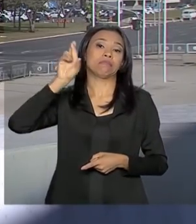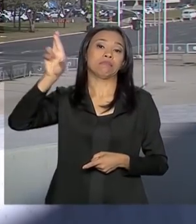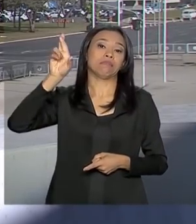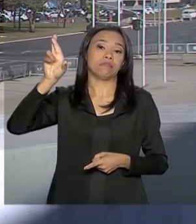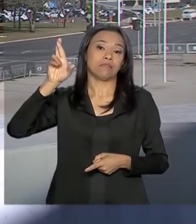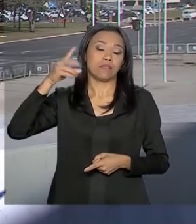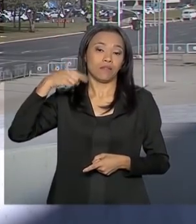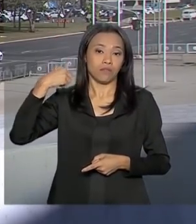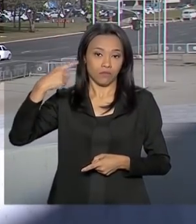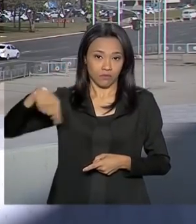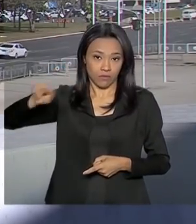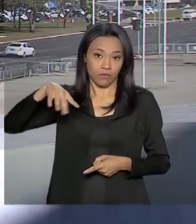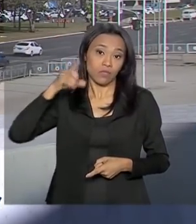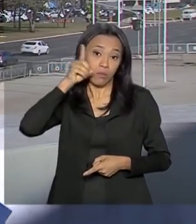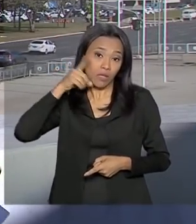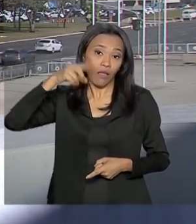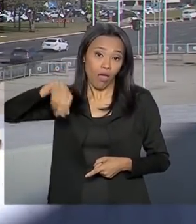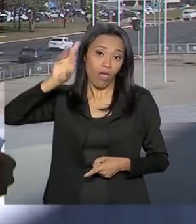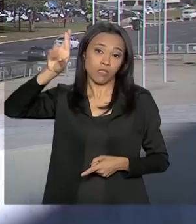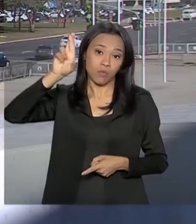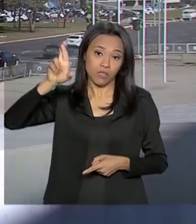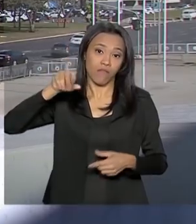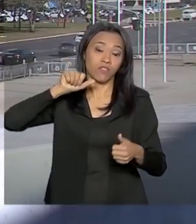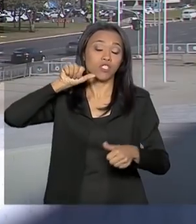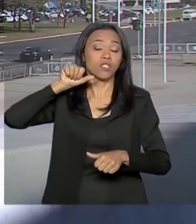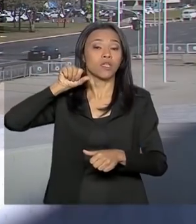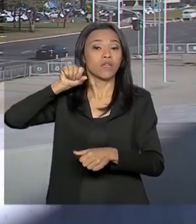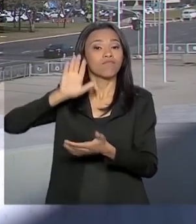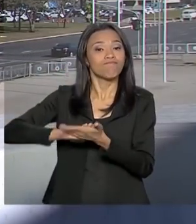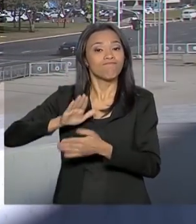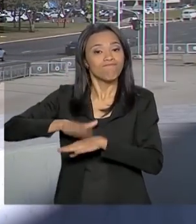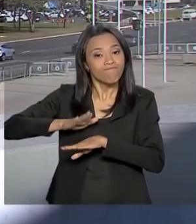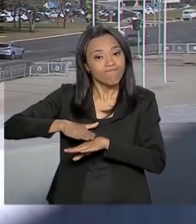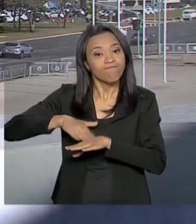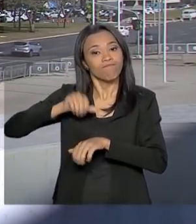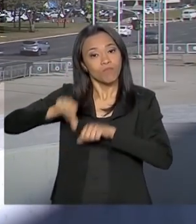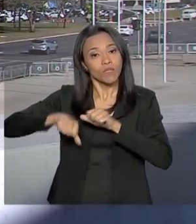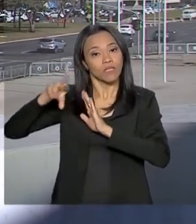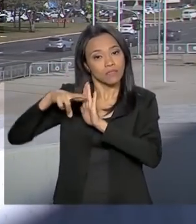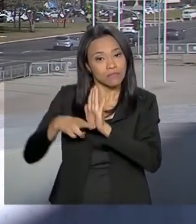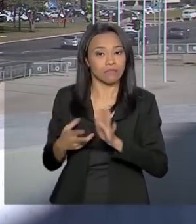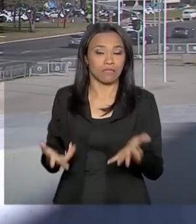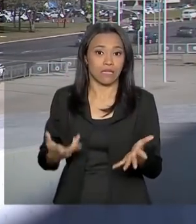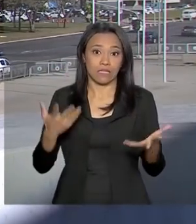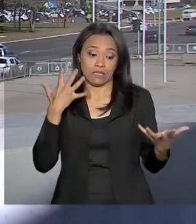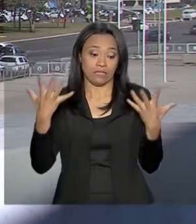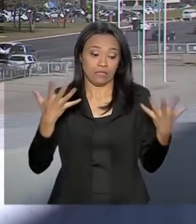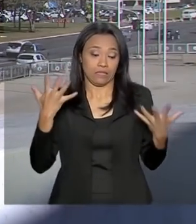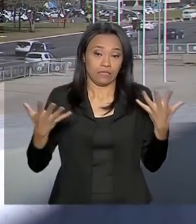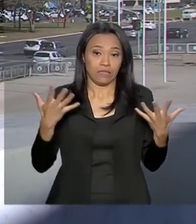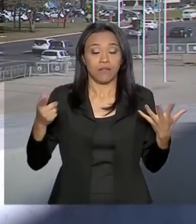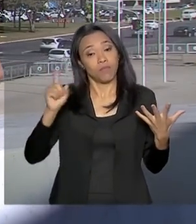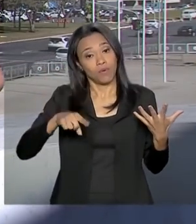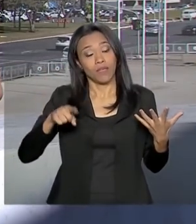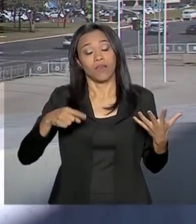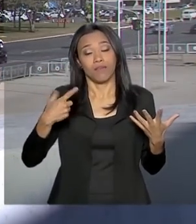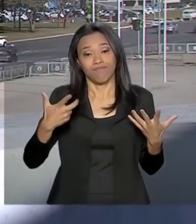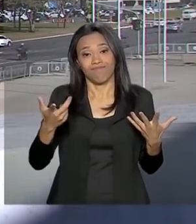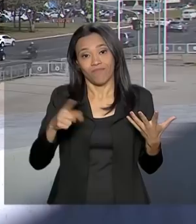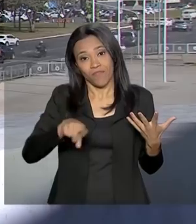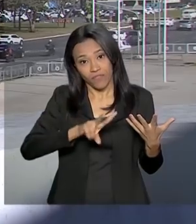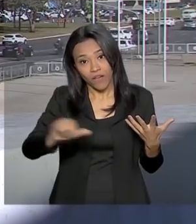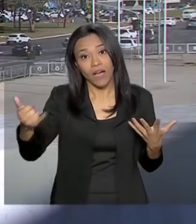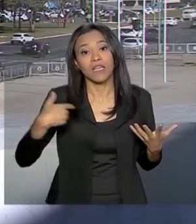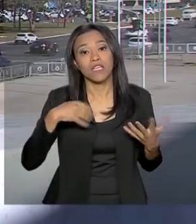reformar aí as suas previdências. E a gente sabe que esse é um tema impopular, que mexe ali com a vida dos servidores